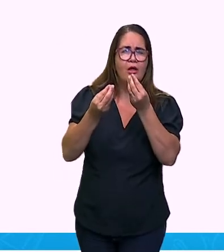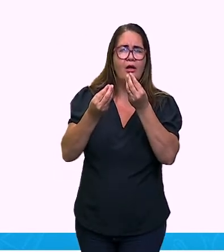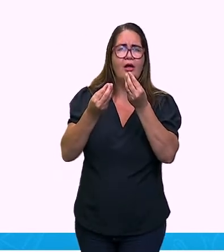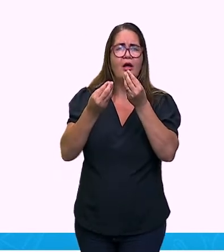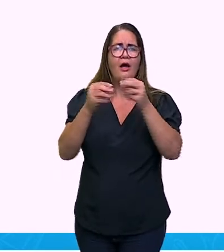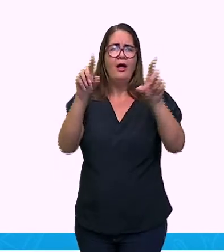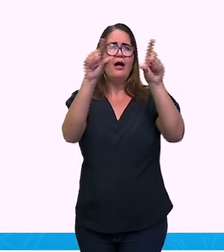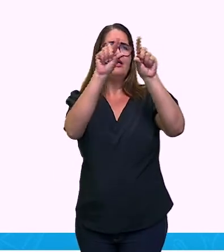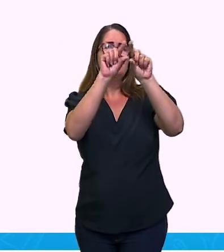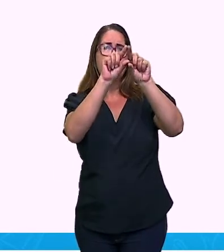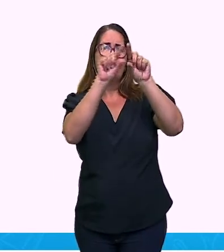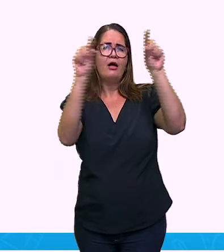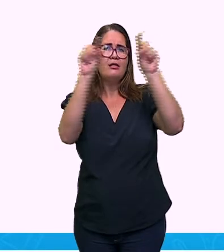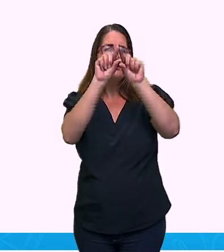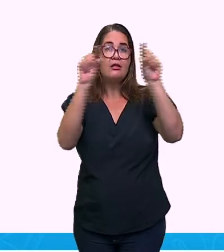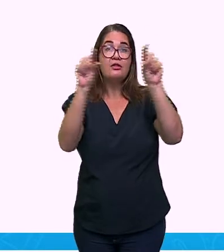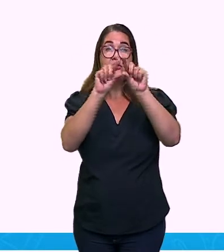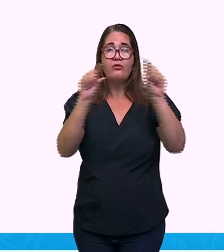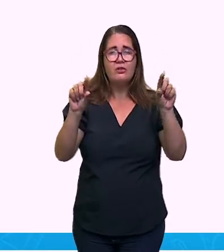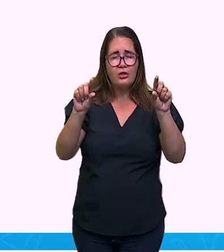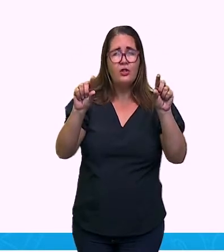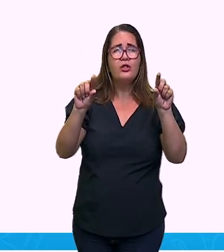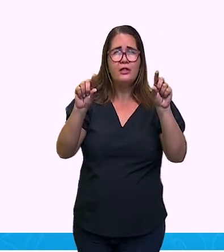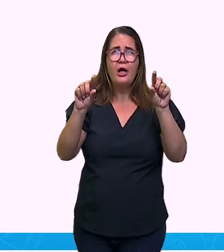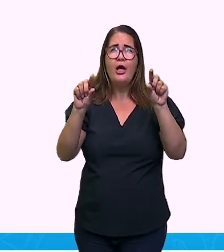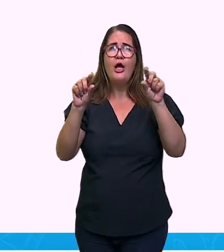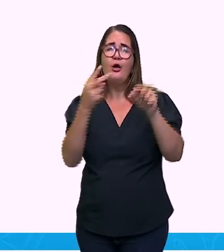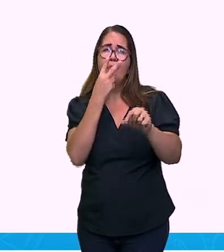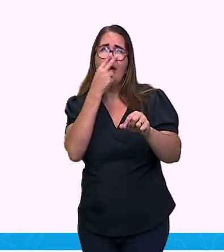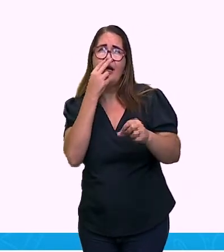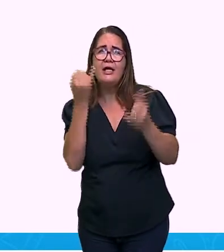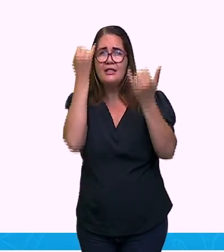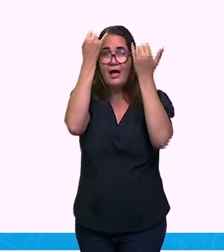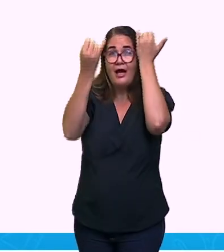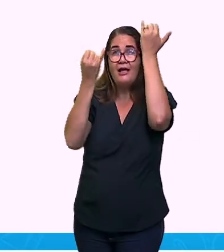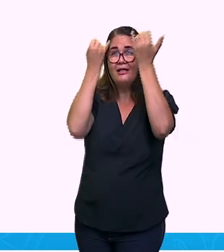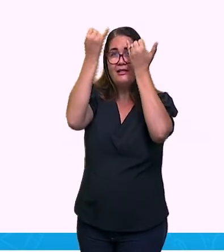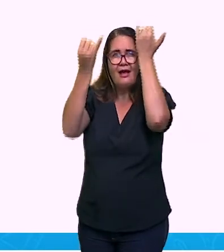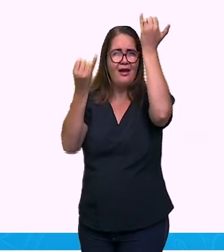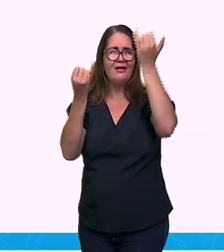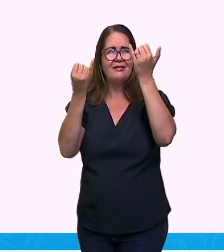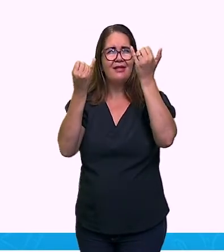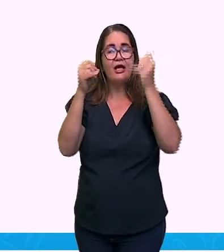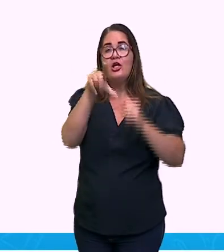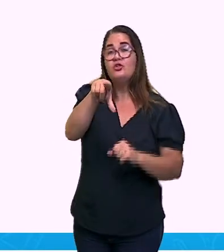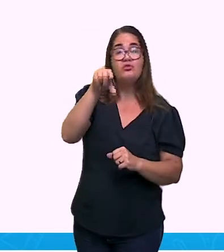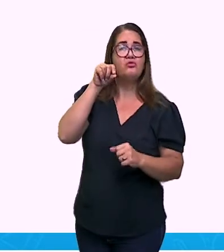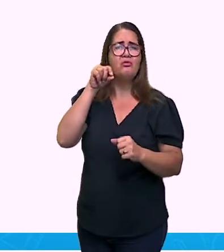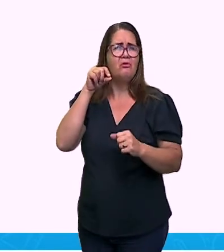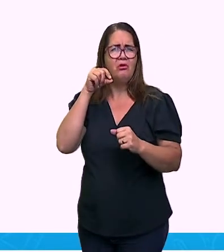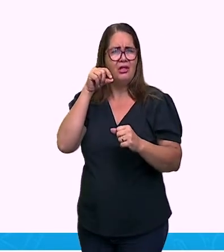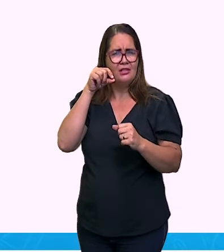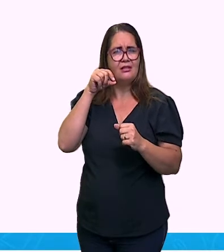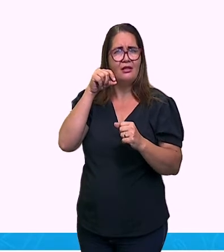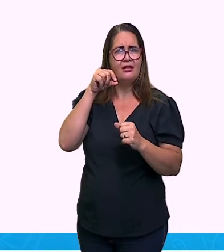É quando eu tenho a ideia de quê? De escolha, de opções, né? Então, nós temos aqui, olha,